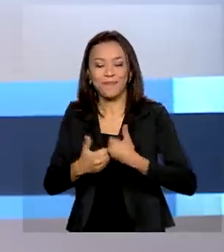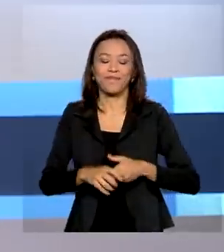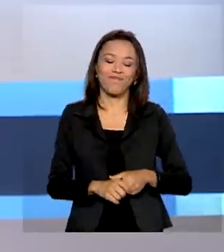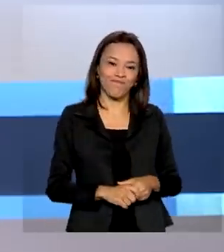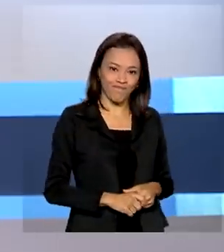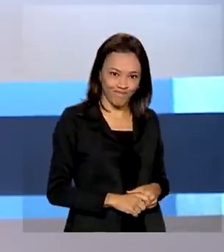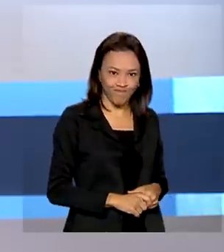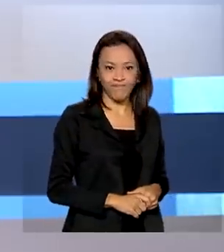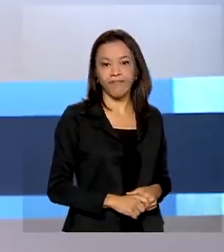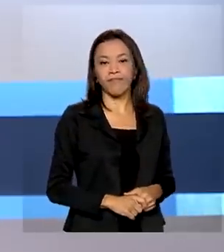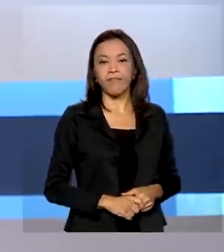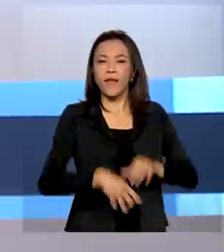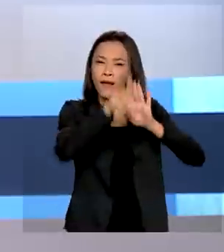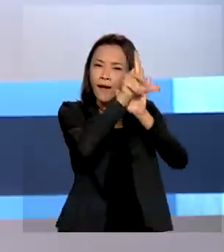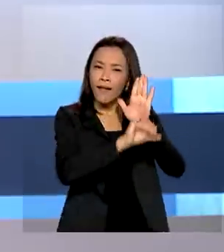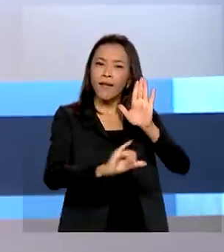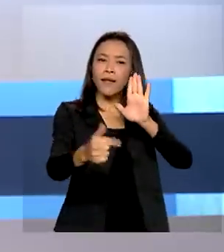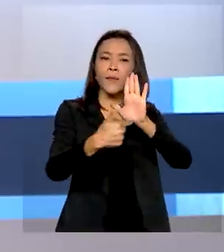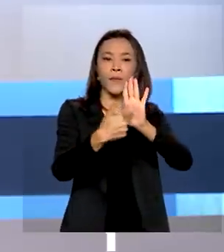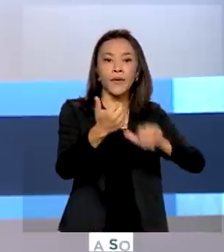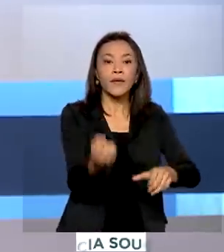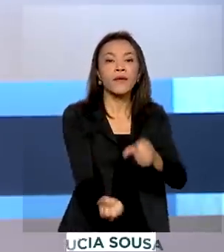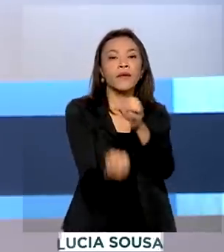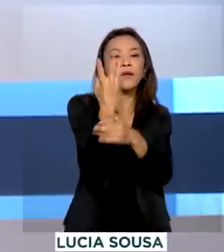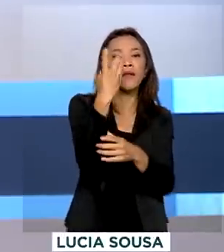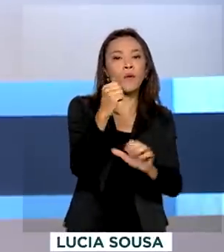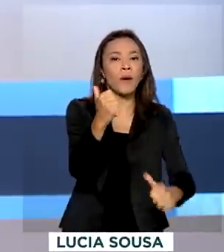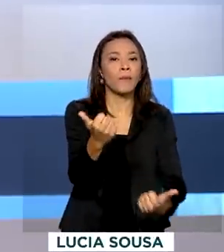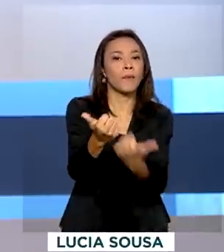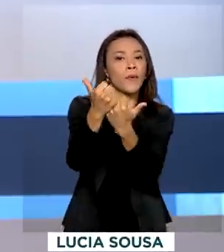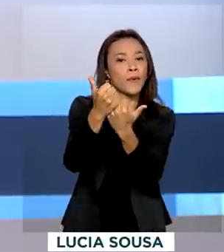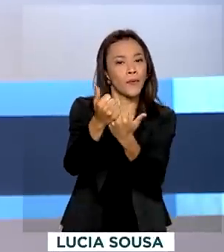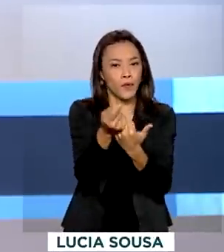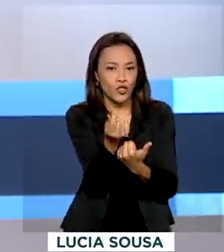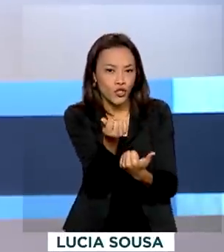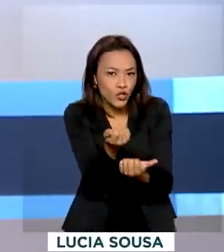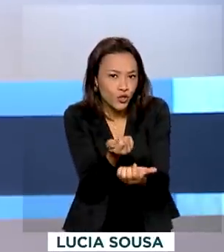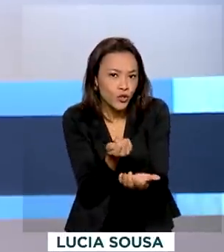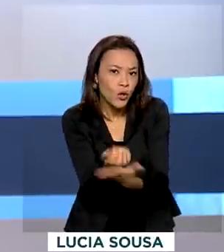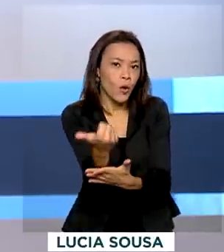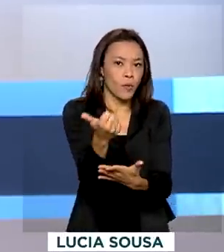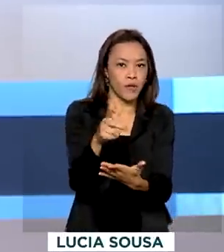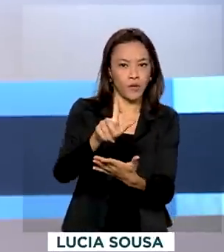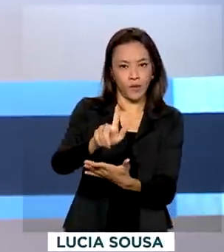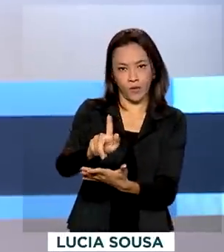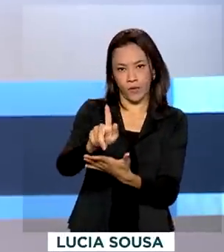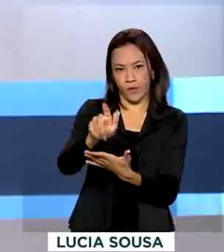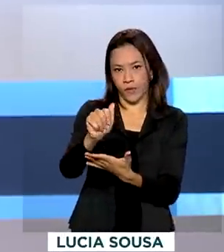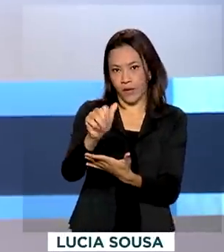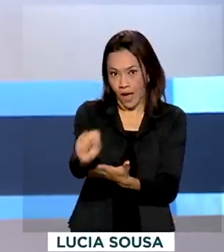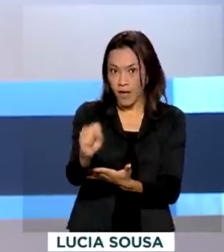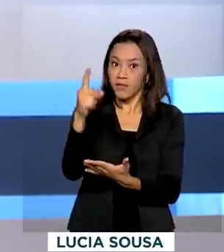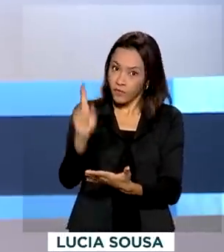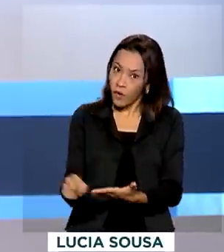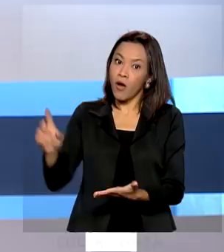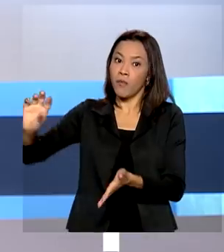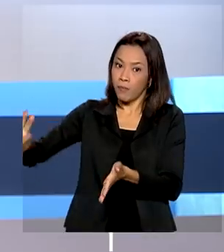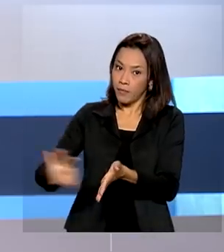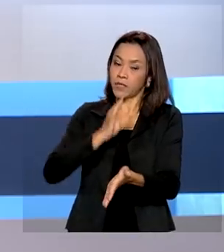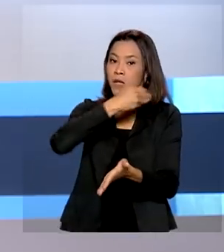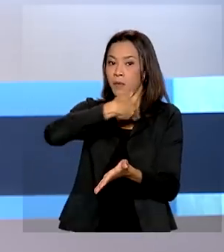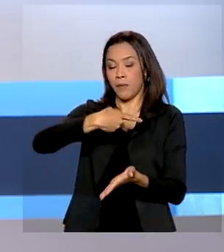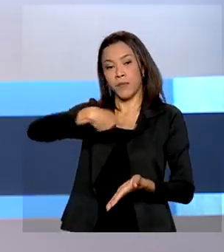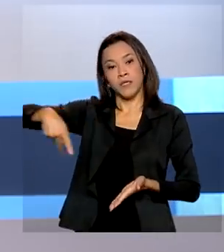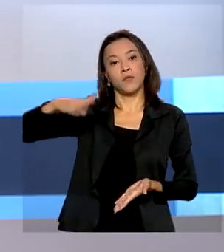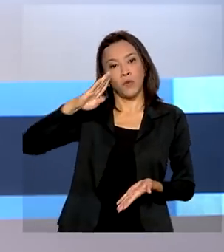E olha, a lei que institui o auxílio gás dos brasileiros foi sancionada pelo presidente Jair Bolsonaro. O valor será correspondente à